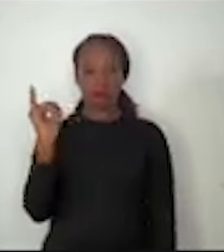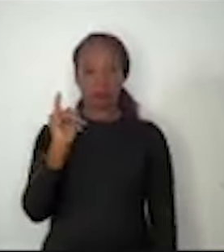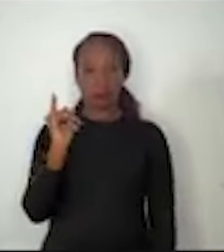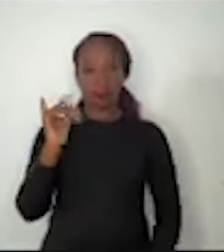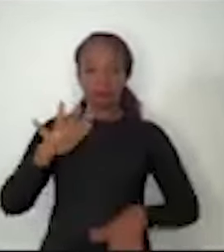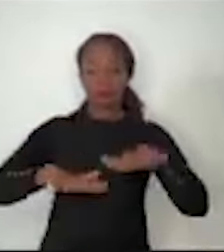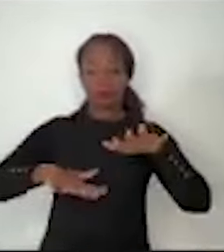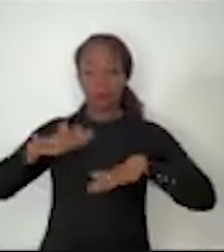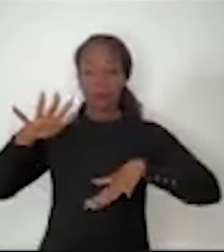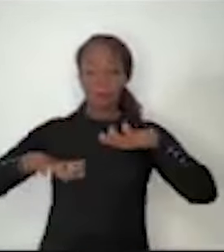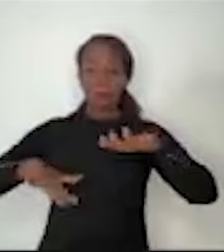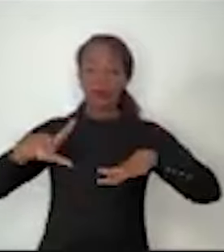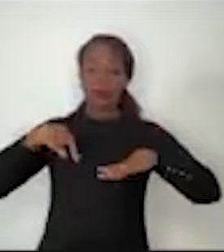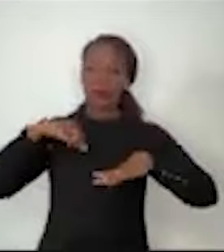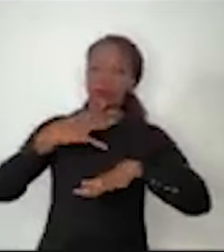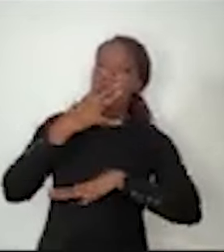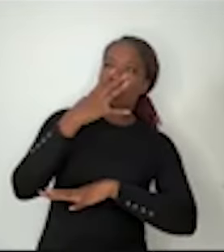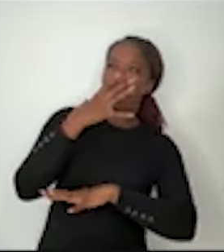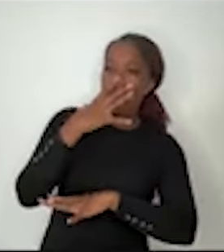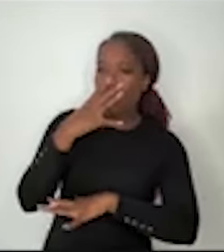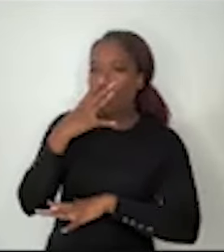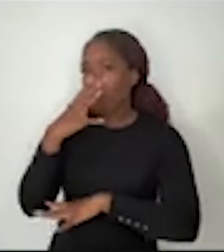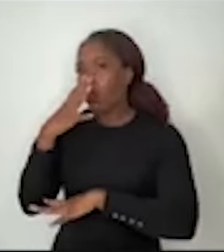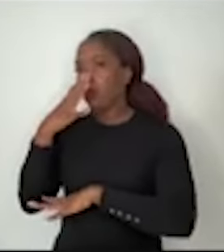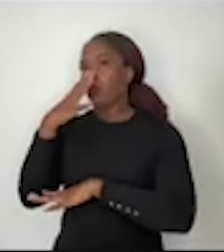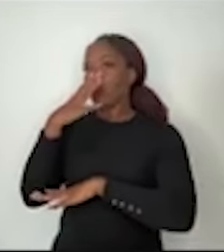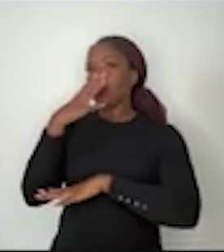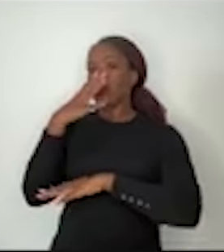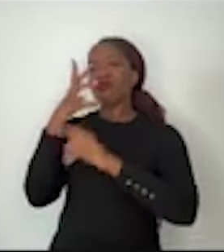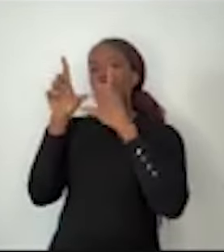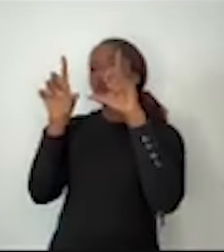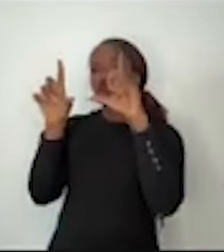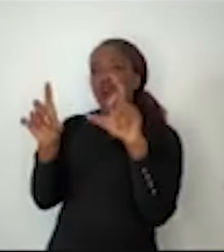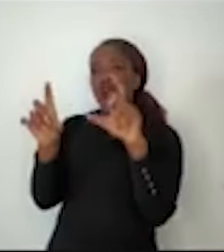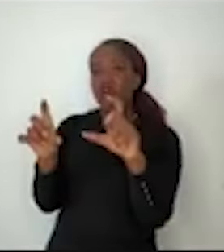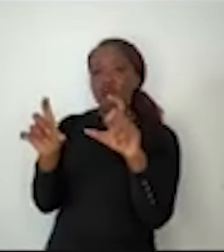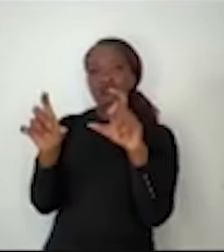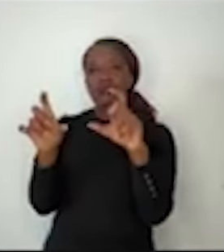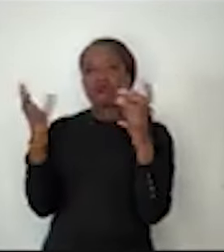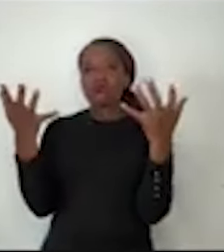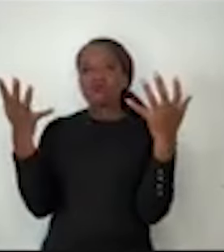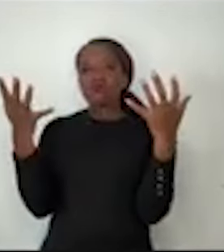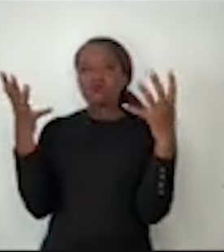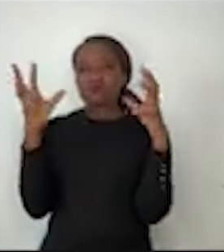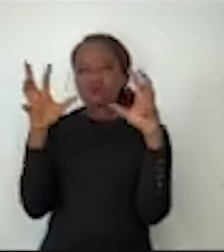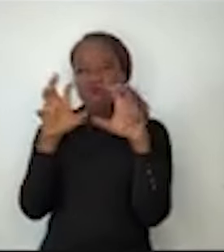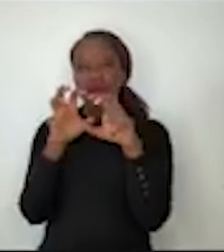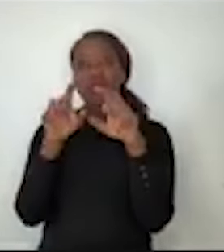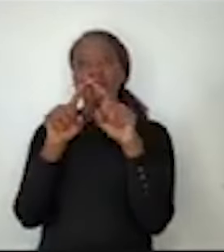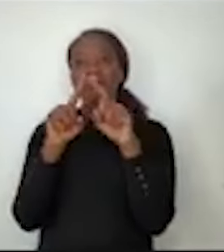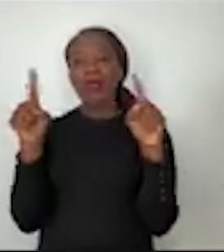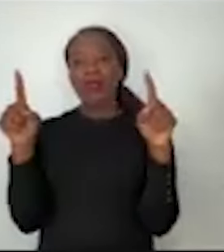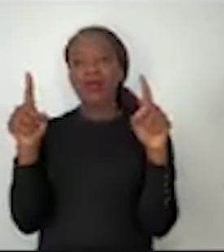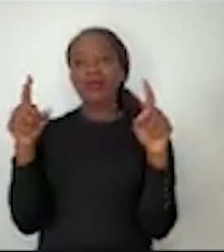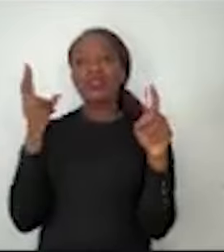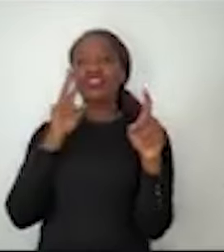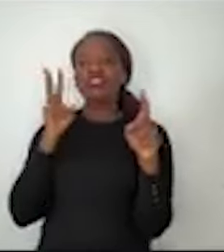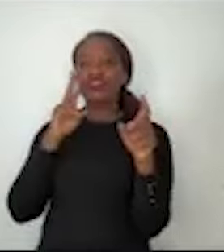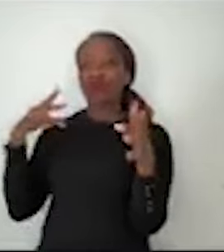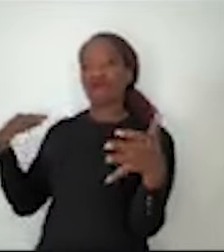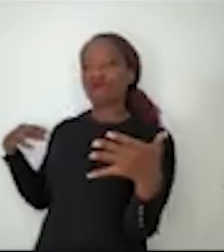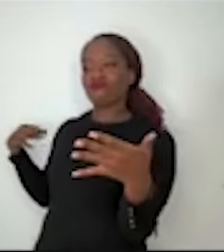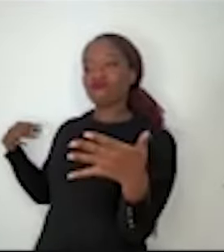se impressiona no Brasil com uma fotografia cinzenta mas o filme da história brasileira